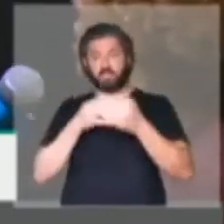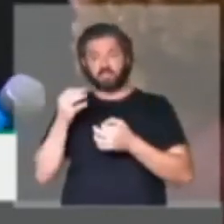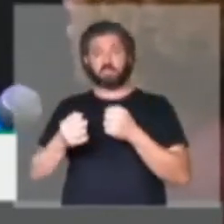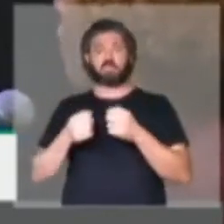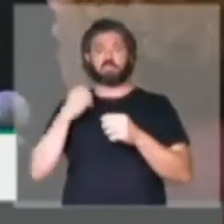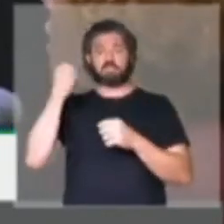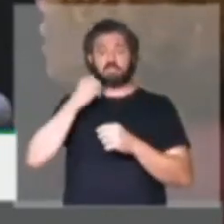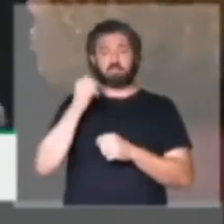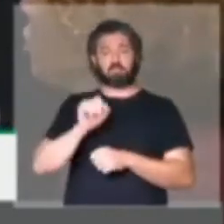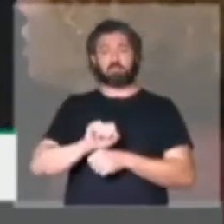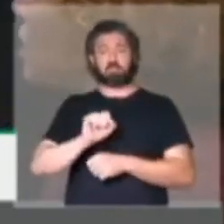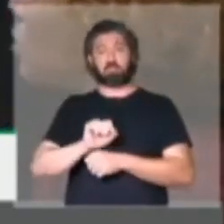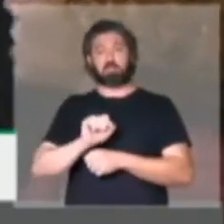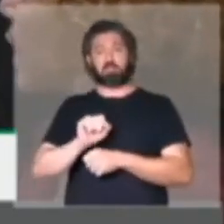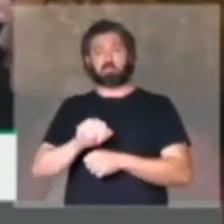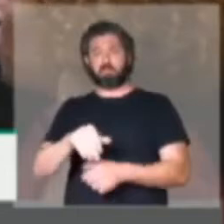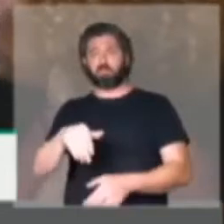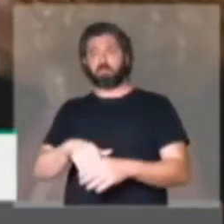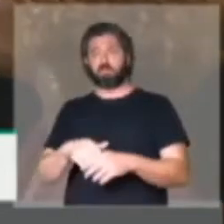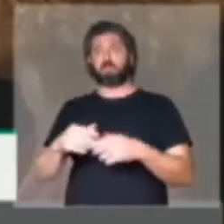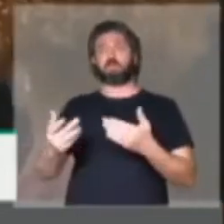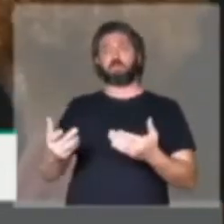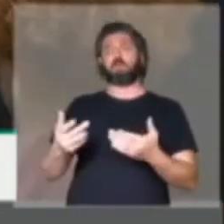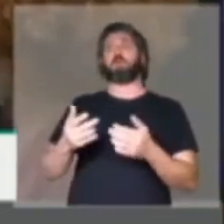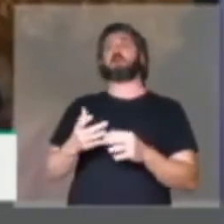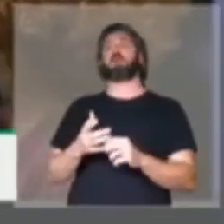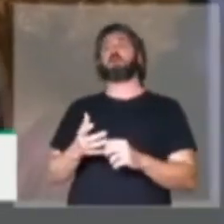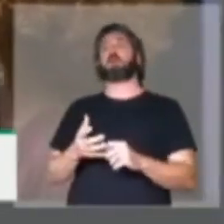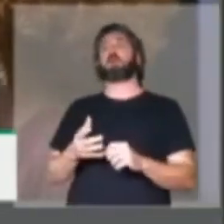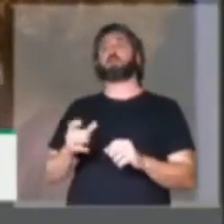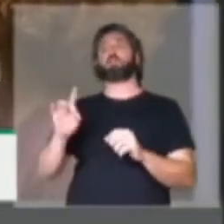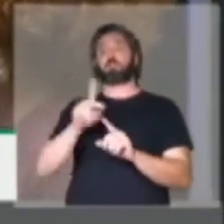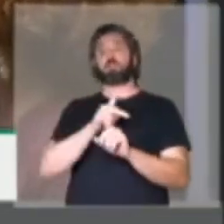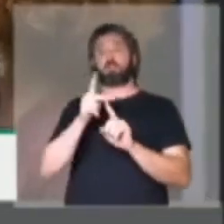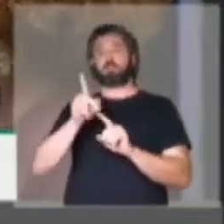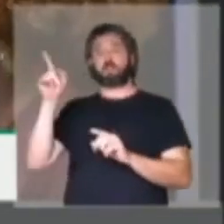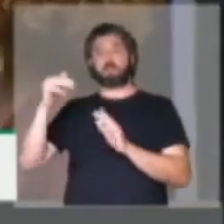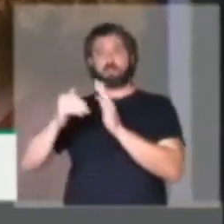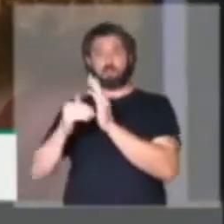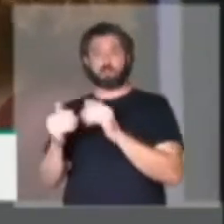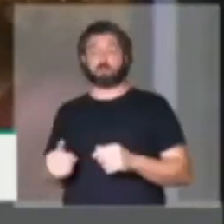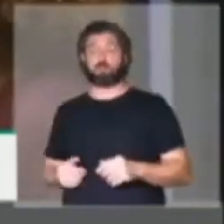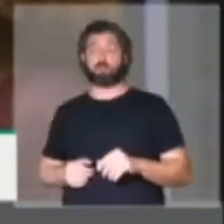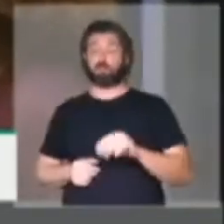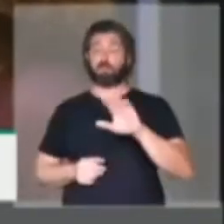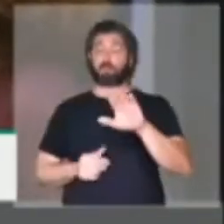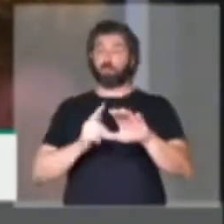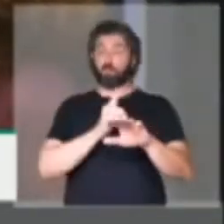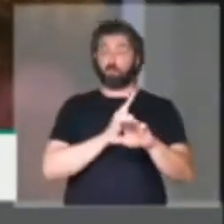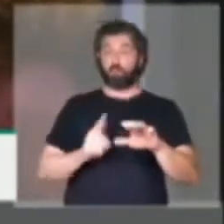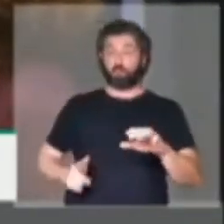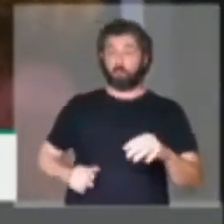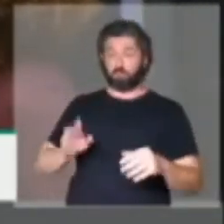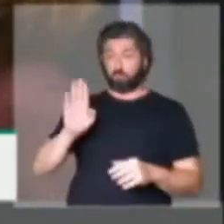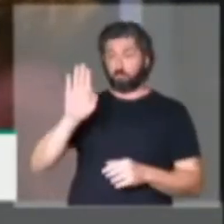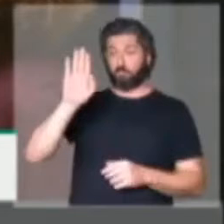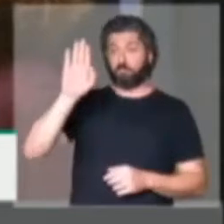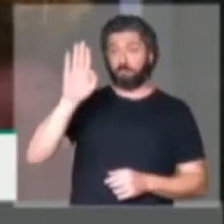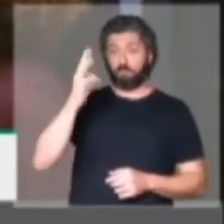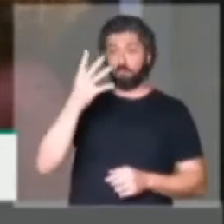os senadores estão aguardando a votação dos créditos para só votar a reforma da Previdência lá no Senado? O governo prometeu